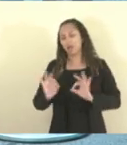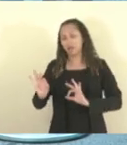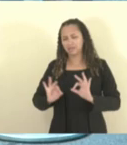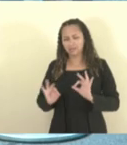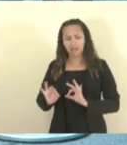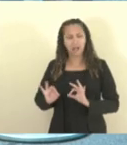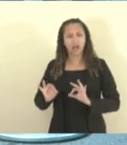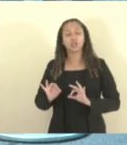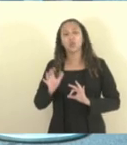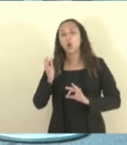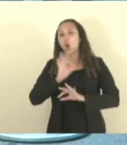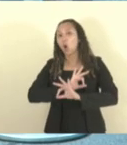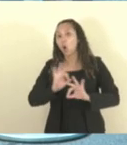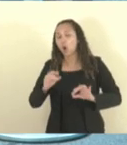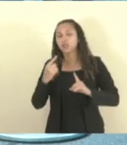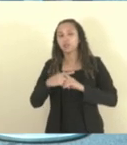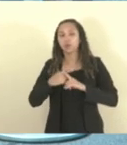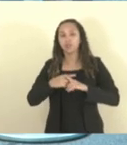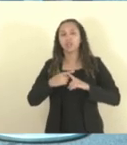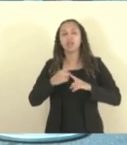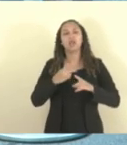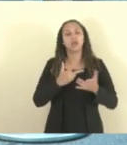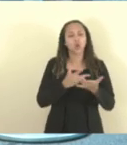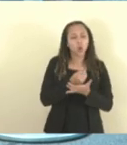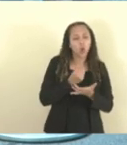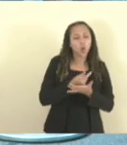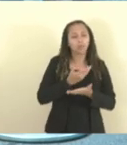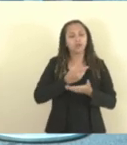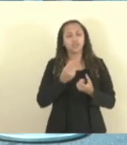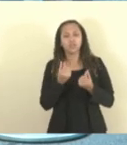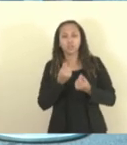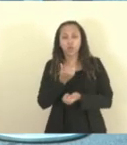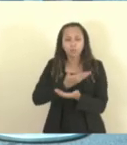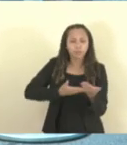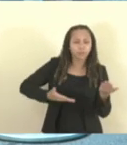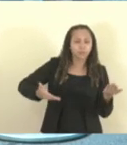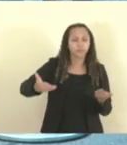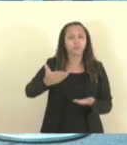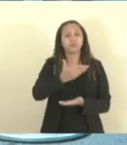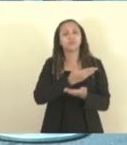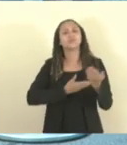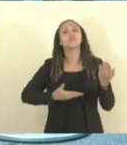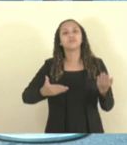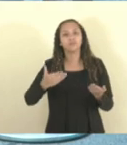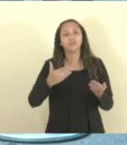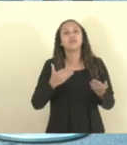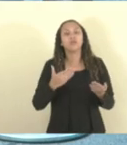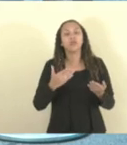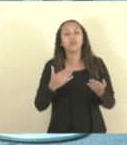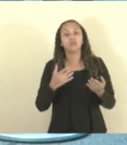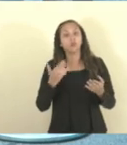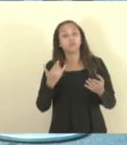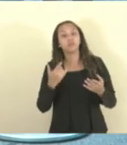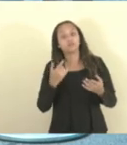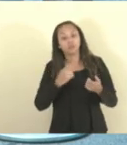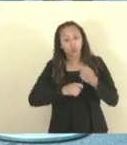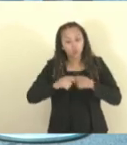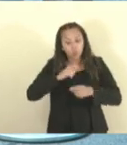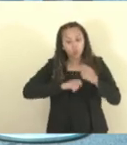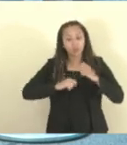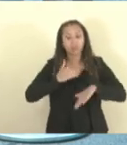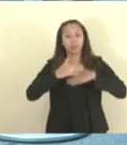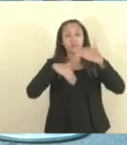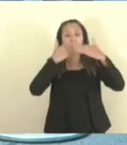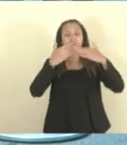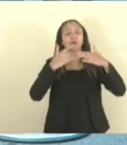girando a economia da região e da cidade de Vitória, vários, diversos empreendedores podendo apresentar suas lojas, seus produtos,